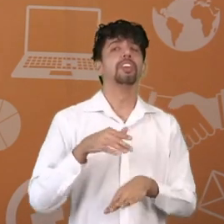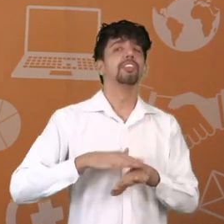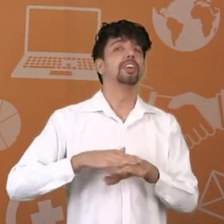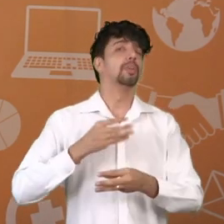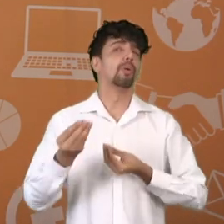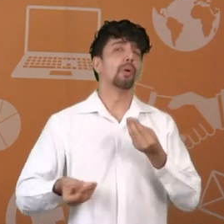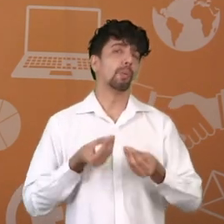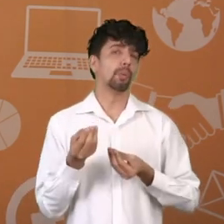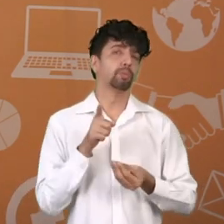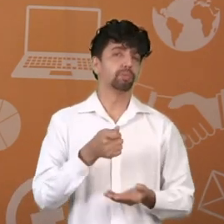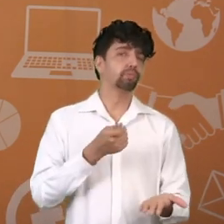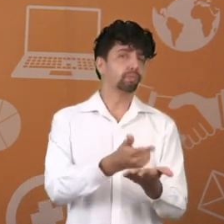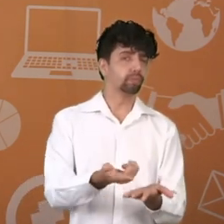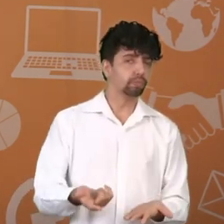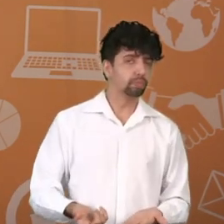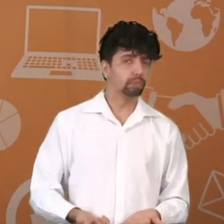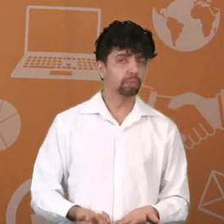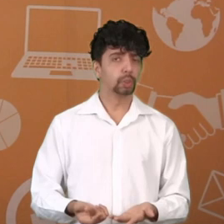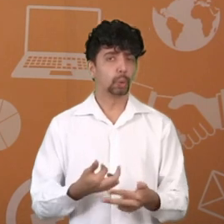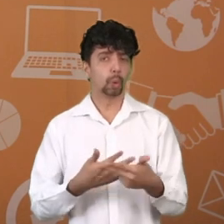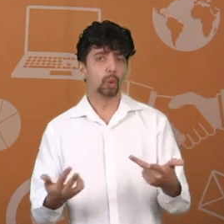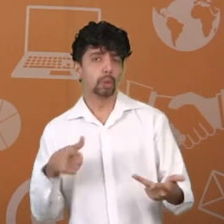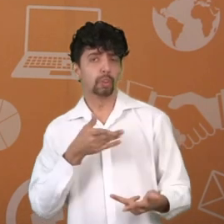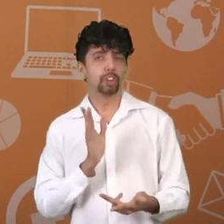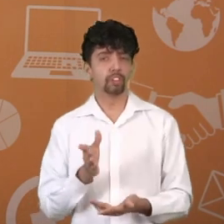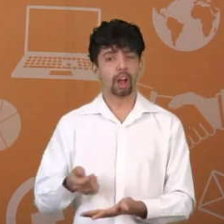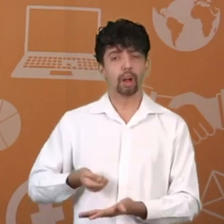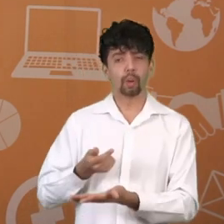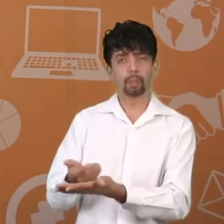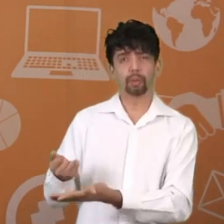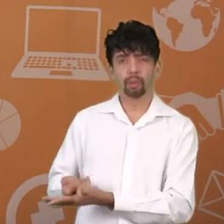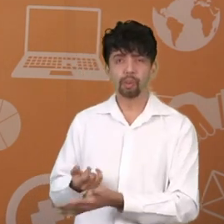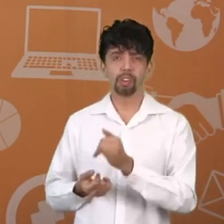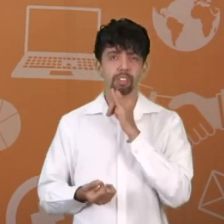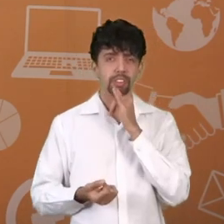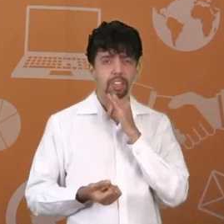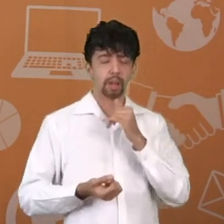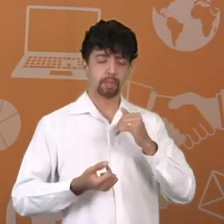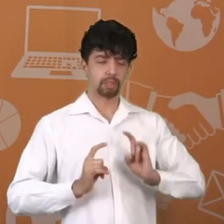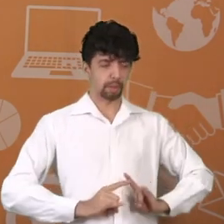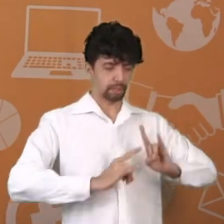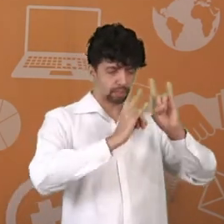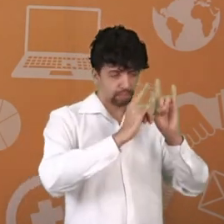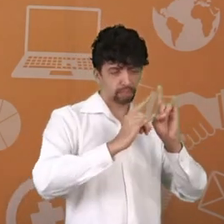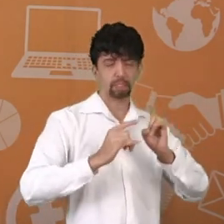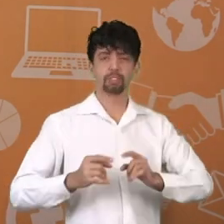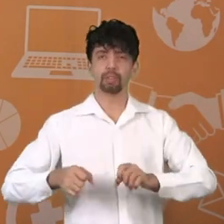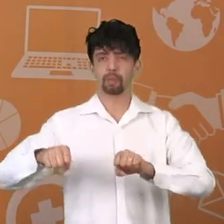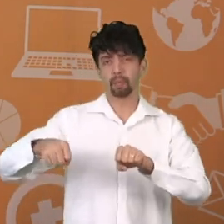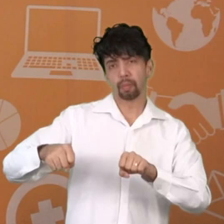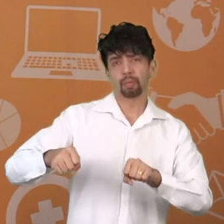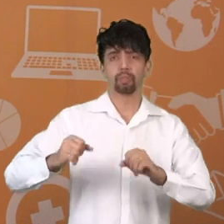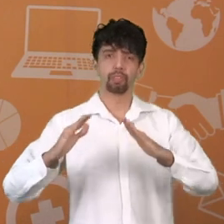fazendo com as suas compras? O que você tem já adquirido na sua vida? Já comprei meu apartamento, minha casa? Já comprei